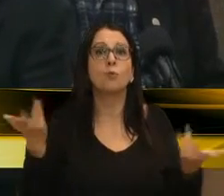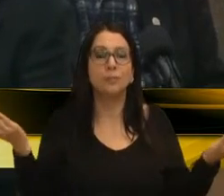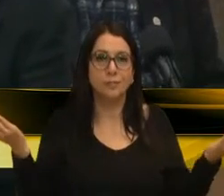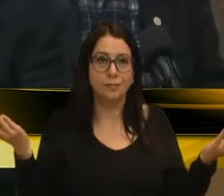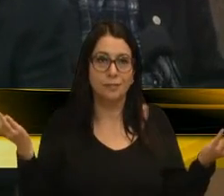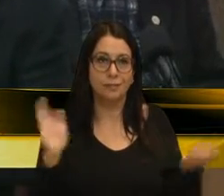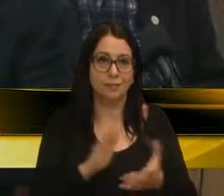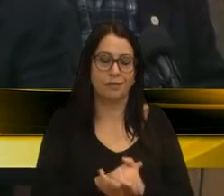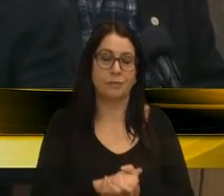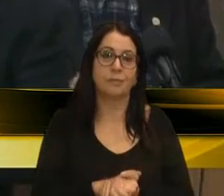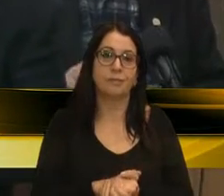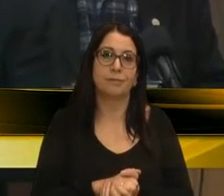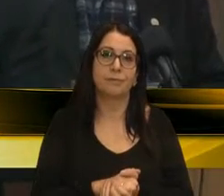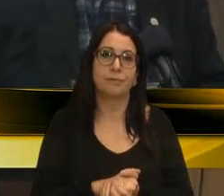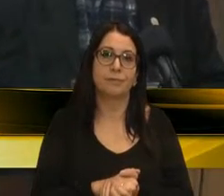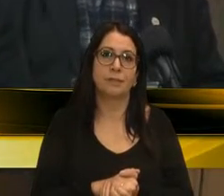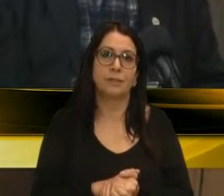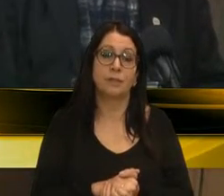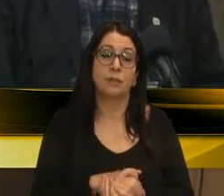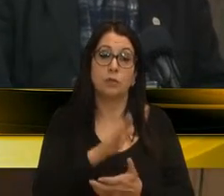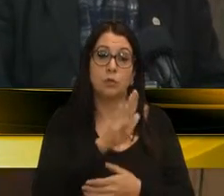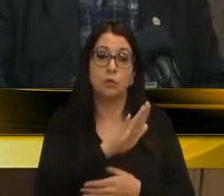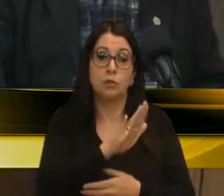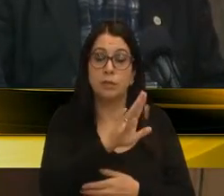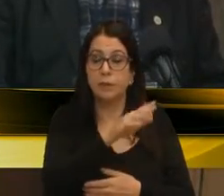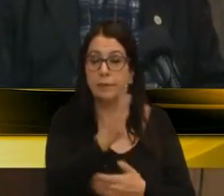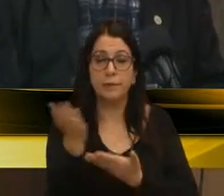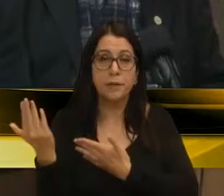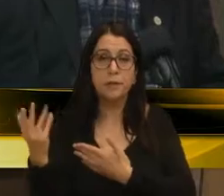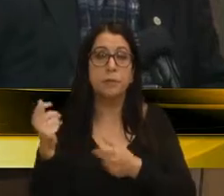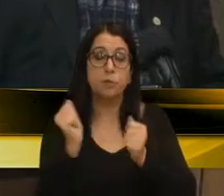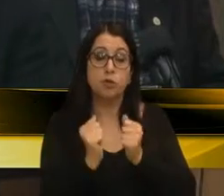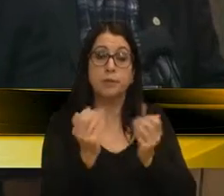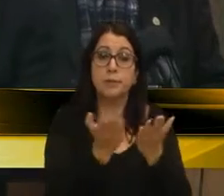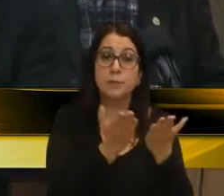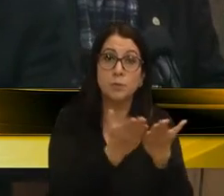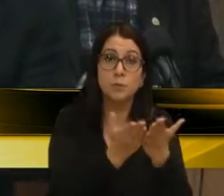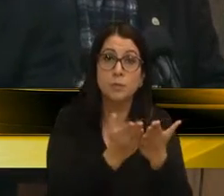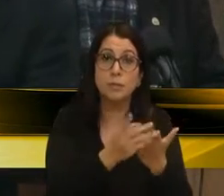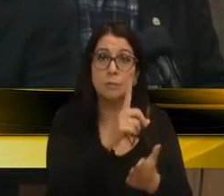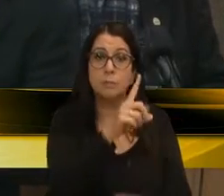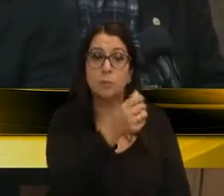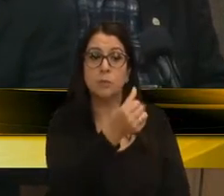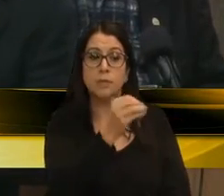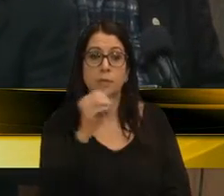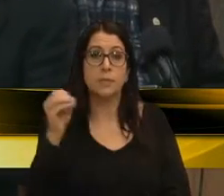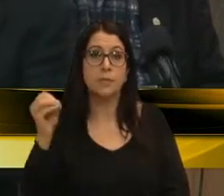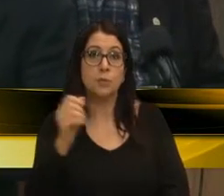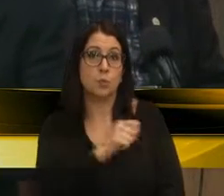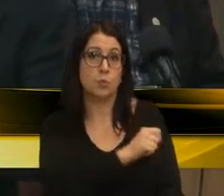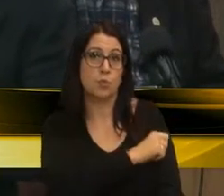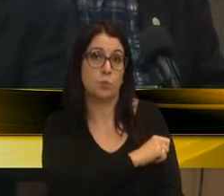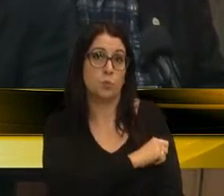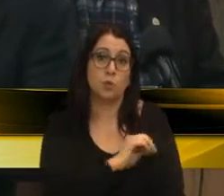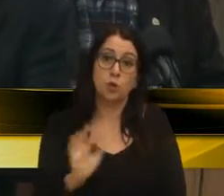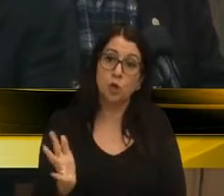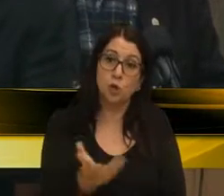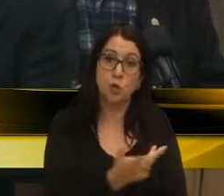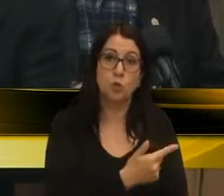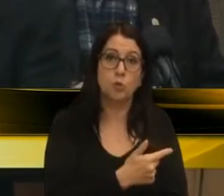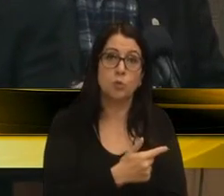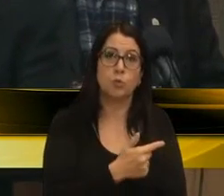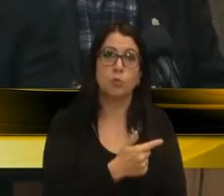nossos jovens? Aonde vão essa gurizada que podem estar estudando? São 1.600 alunos de todo o estado,